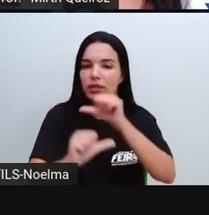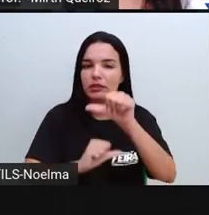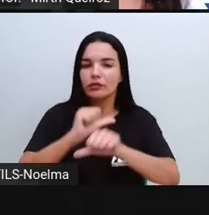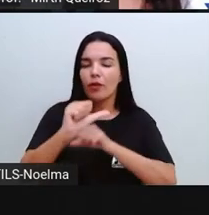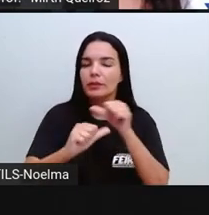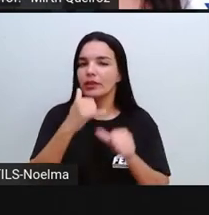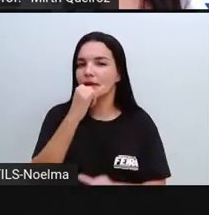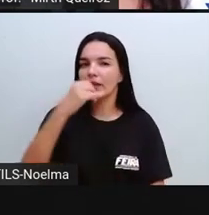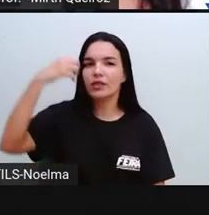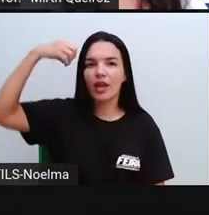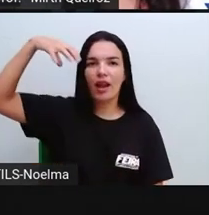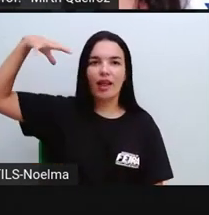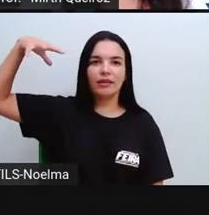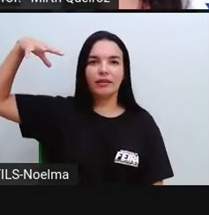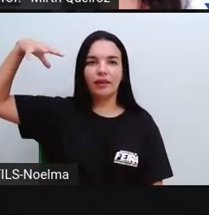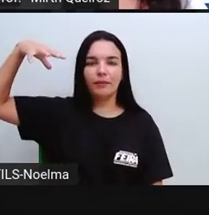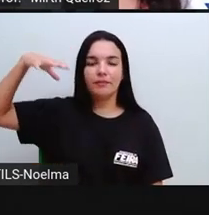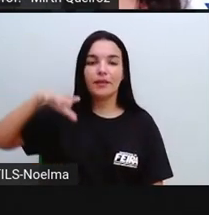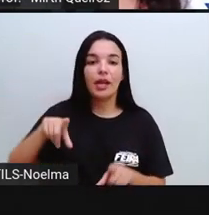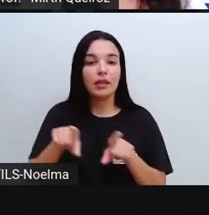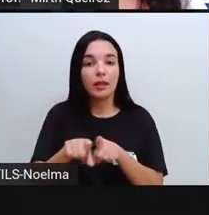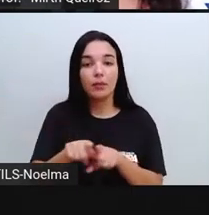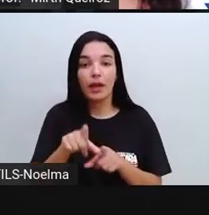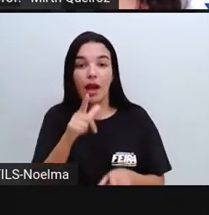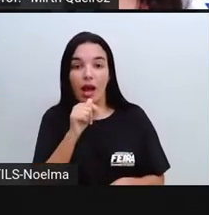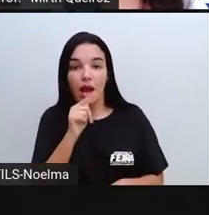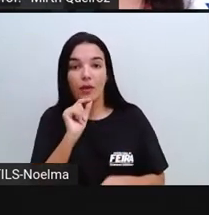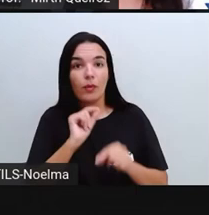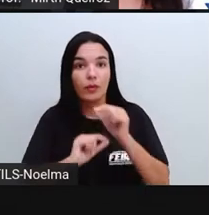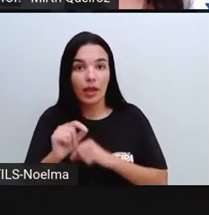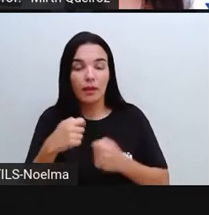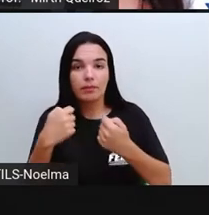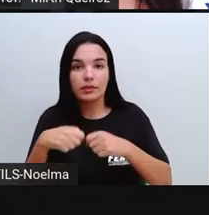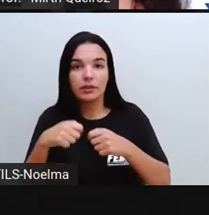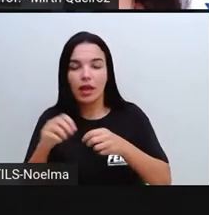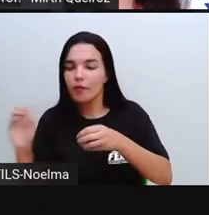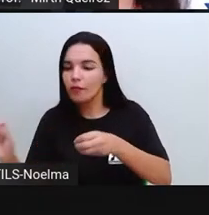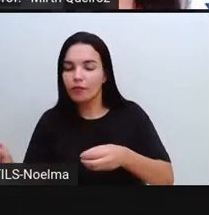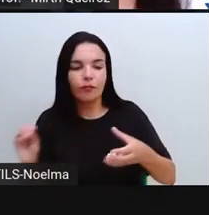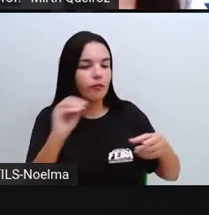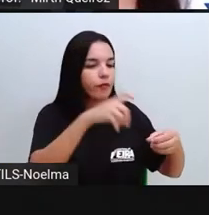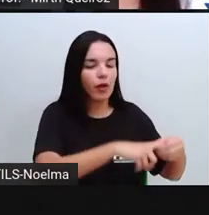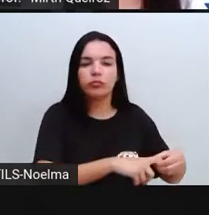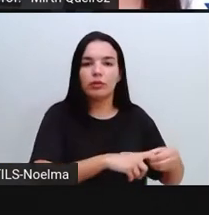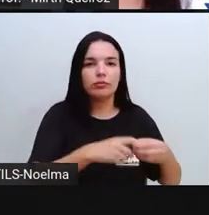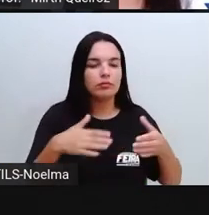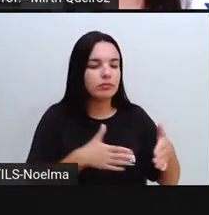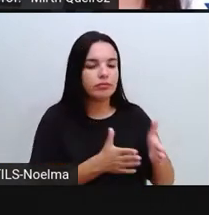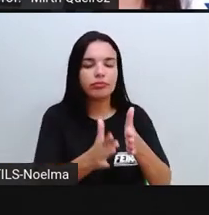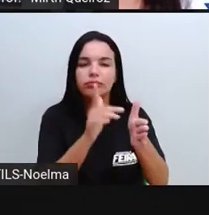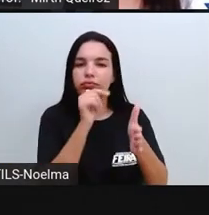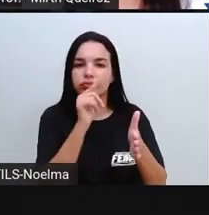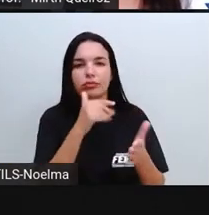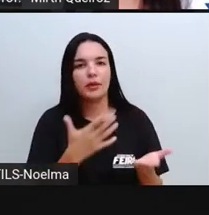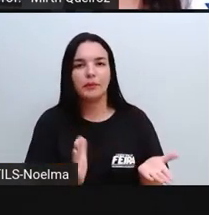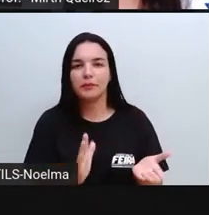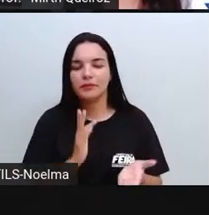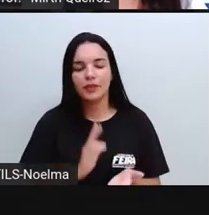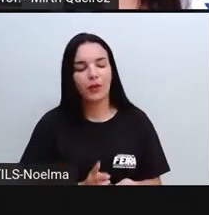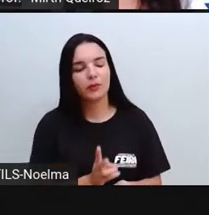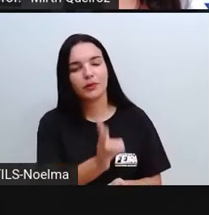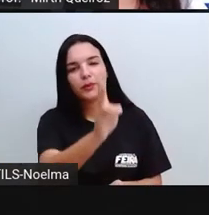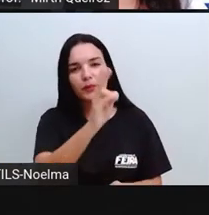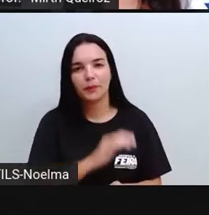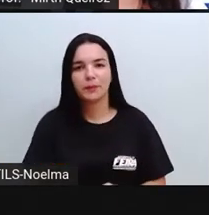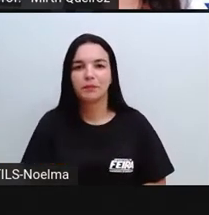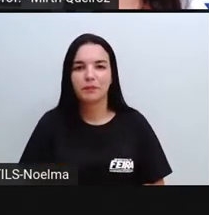elétrica. A água utilizada no processo, ela é devolvida ao rio, que segue seu curso. E aqui a